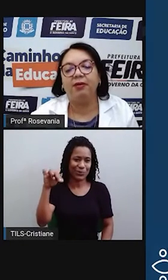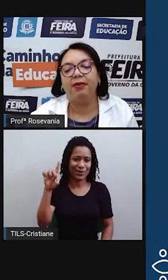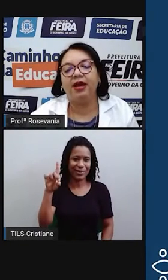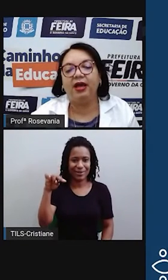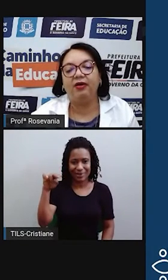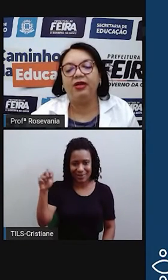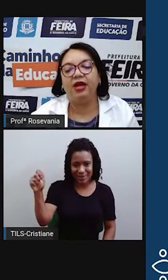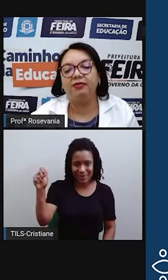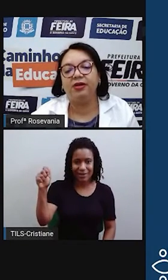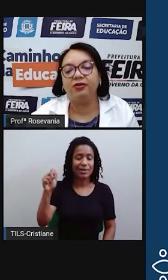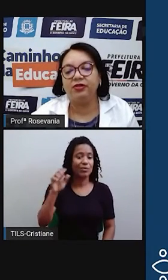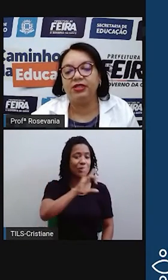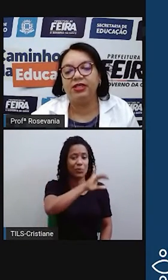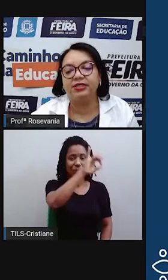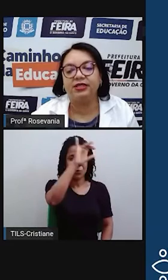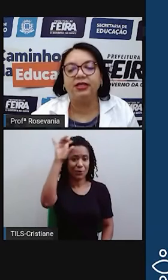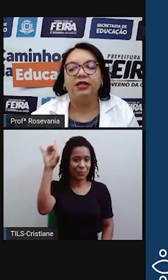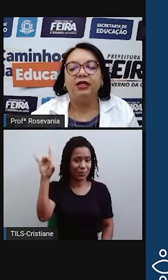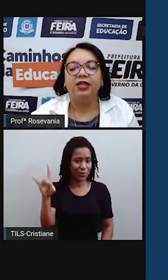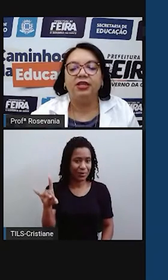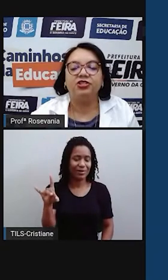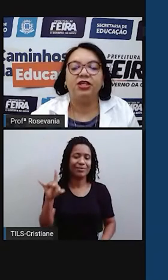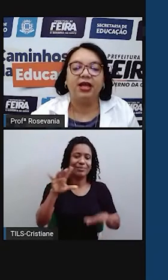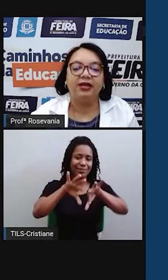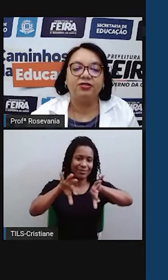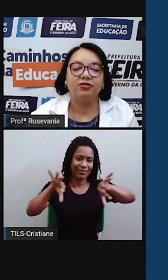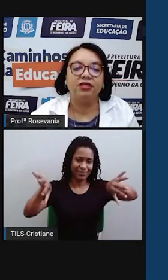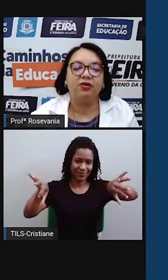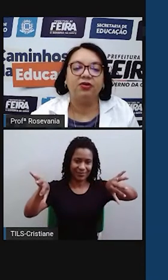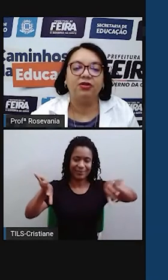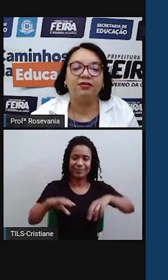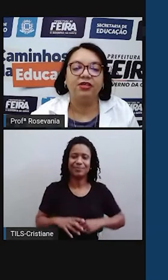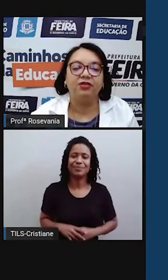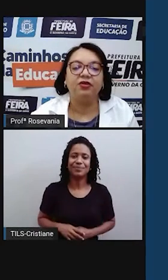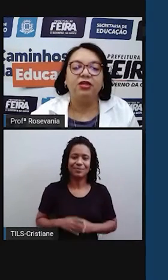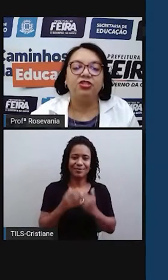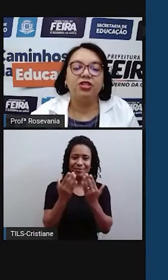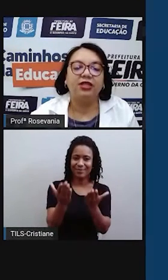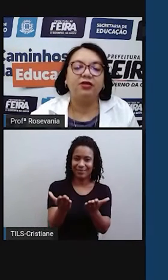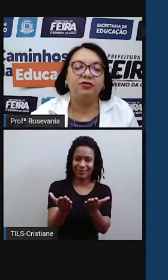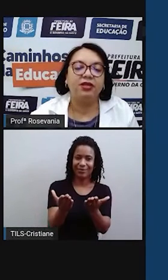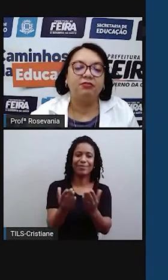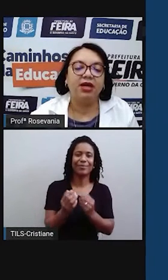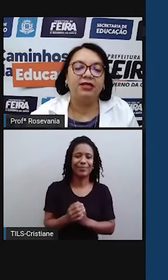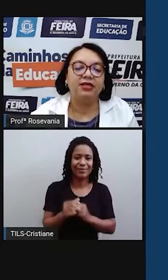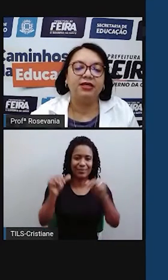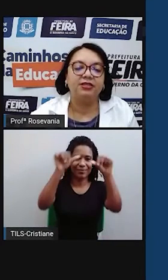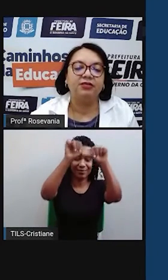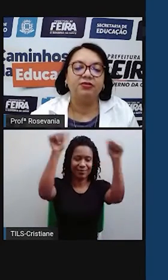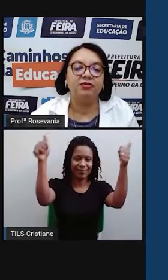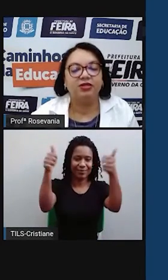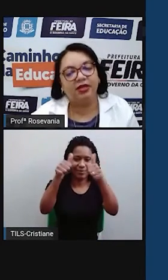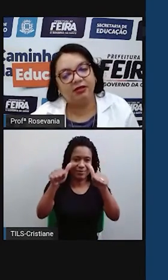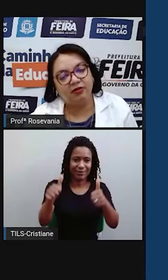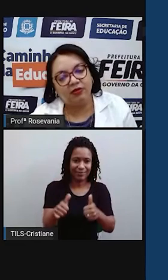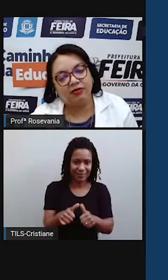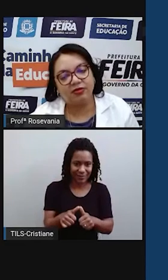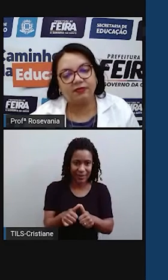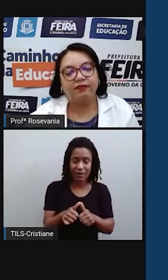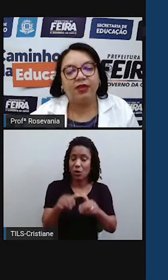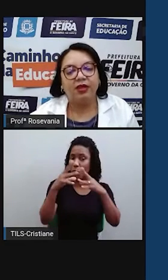viraram Amapá, Roraima e Rondônia, né, a gente já está estudando agora, tá vendo? Já não tem mais a questão dos